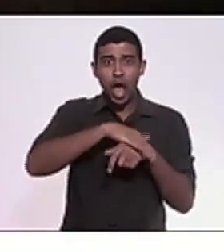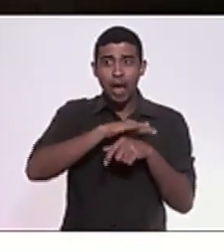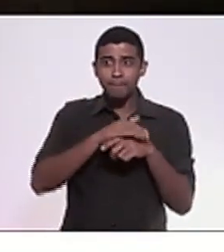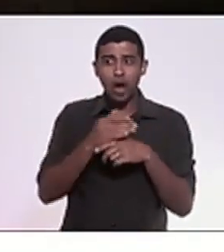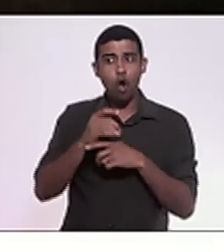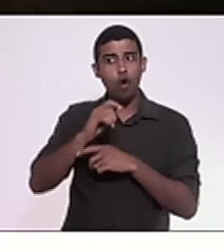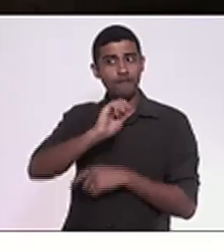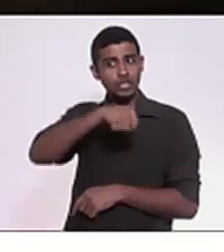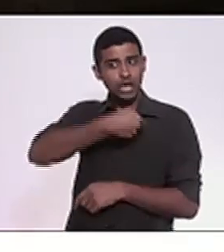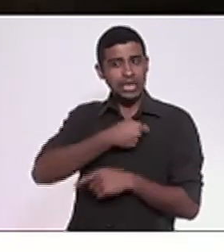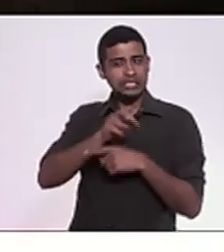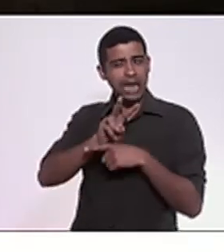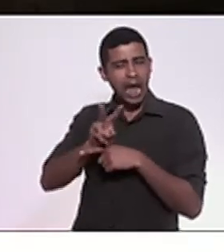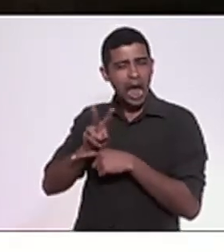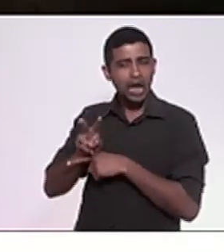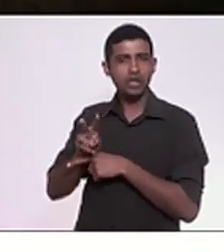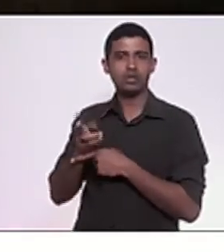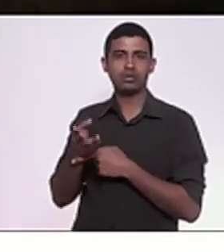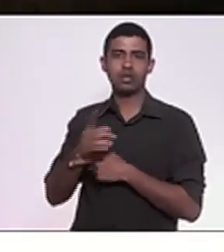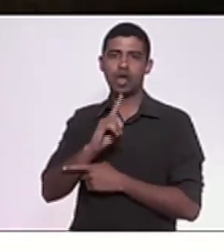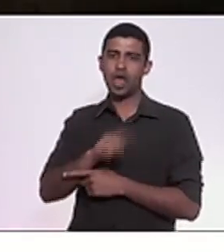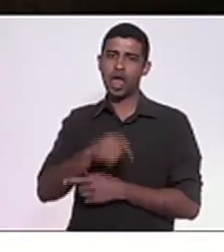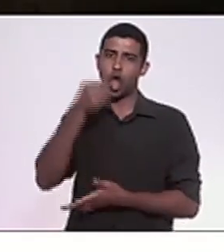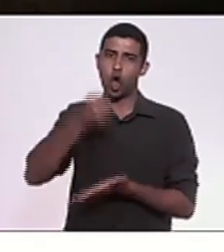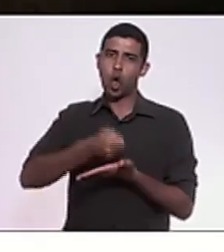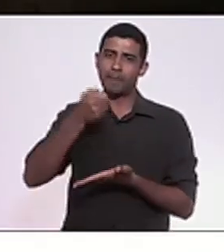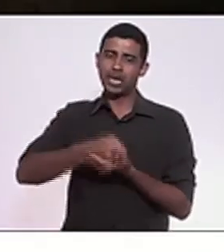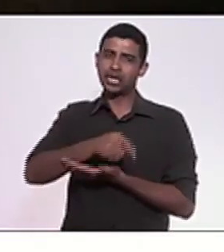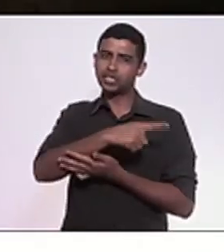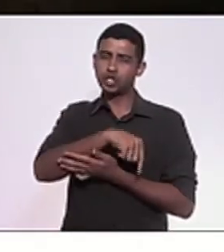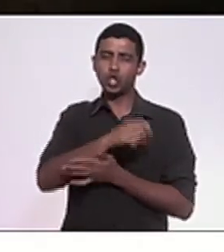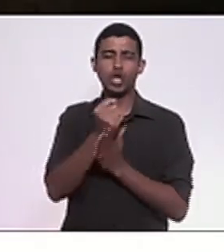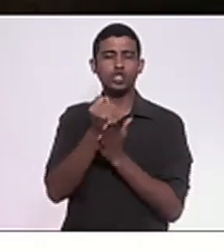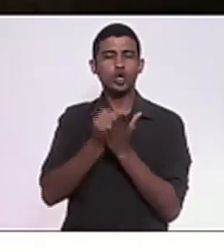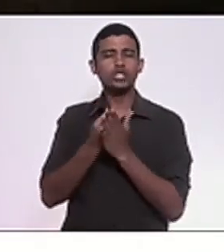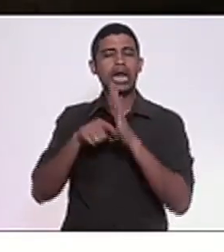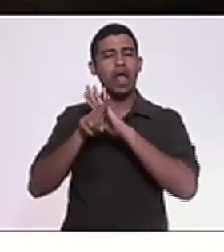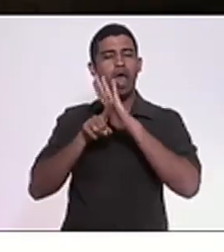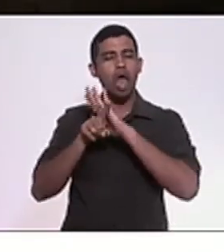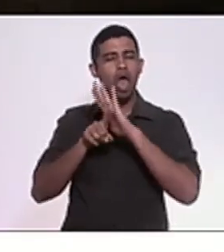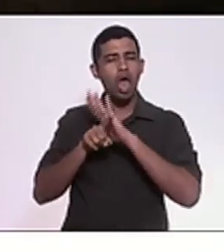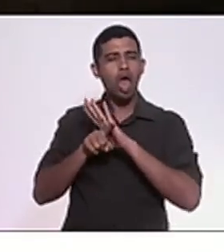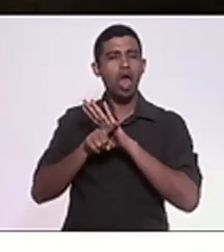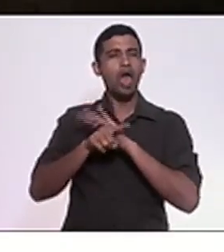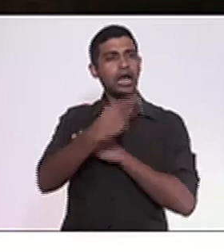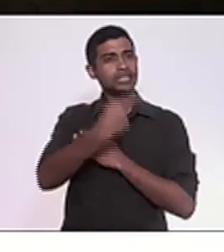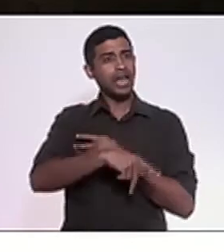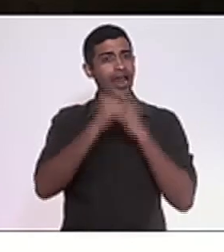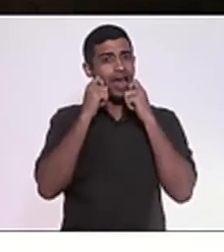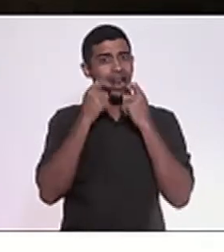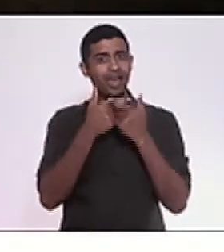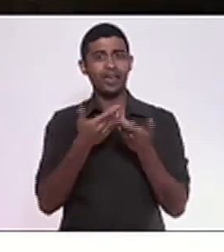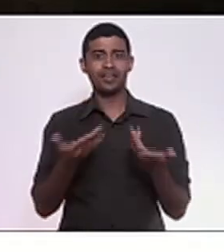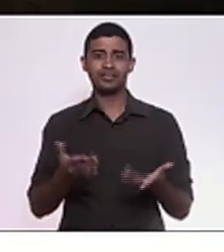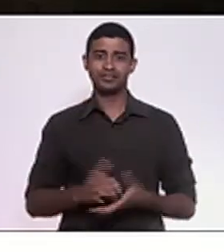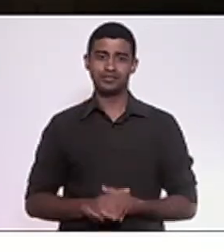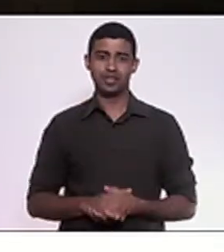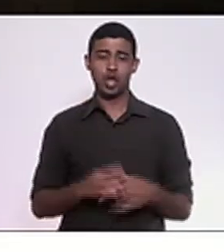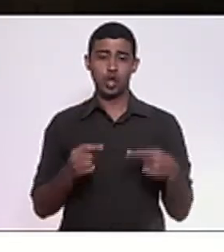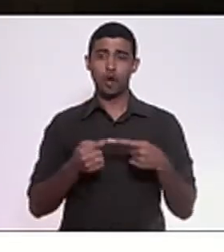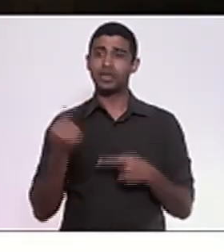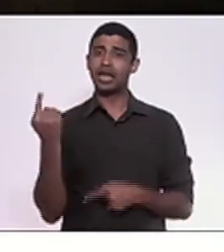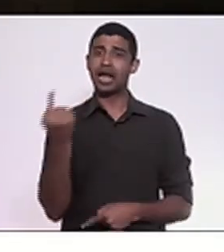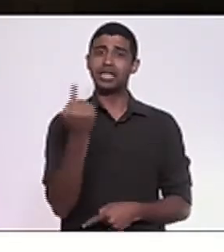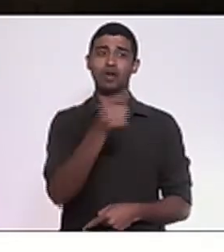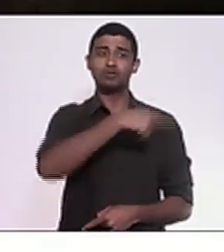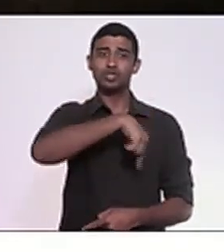fiscalizador. A obrigação de fiscalizar esses contratos, concessionárias, é desse parlamento. É de todos nós,